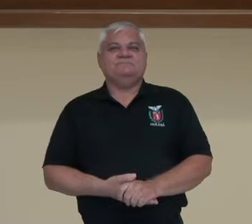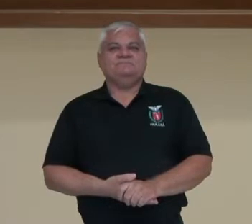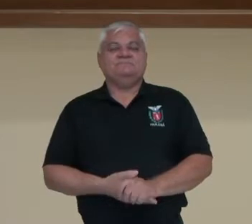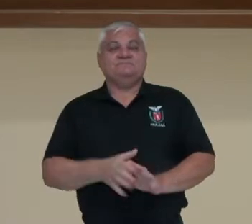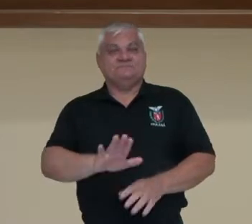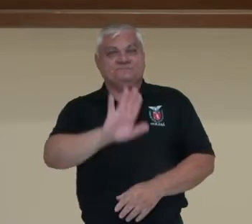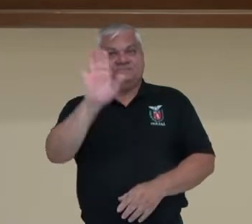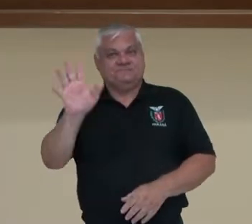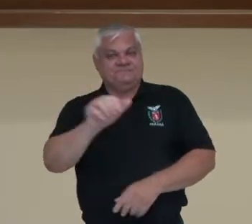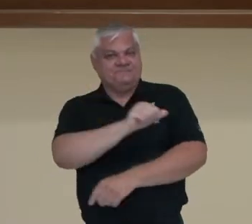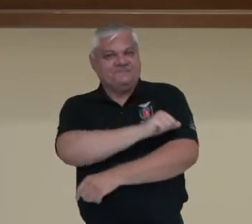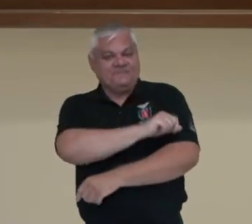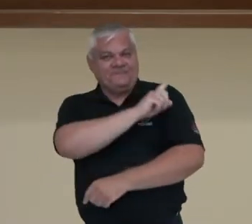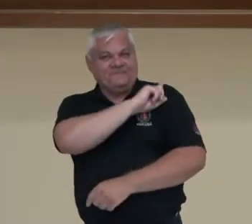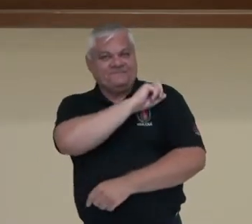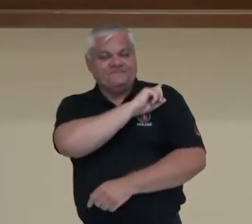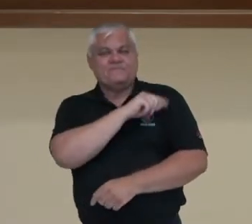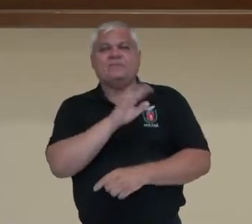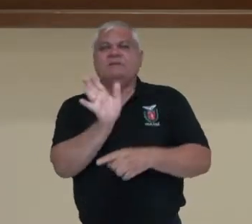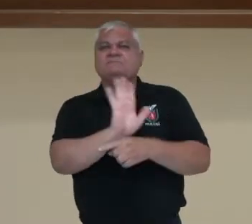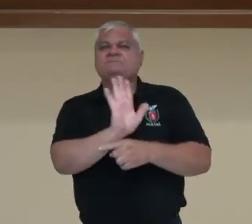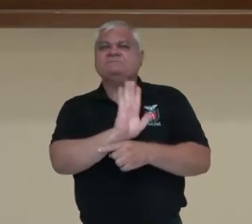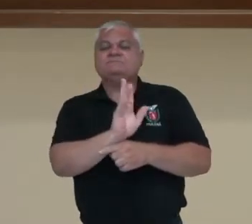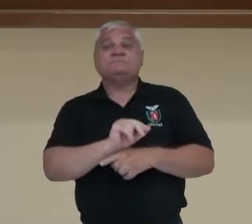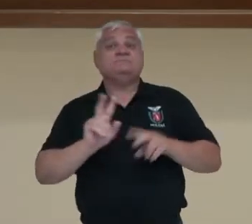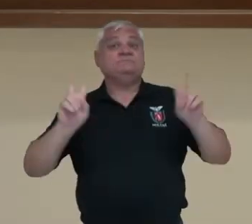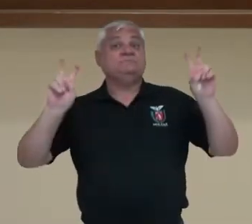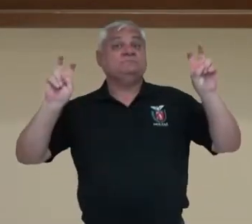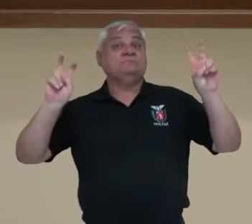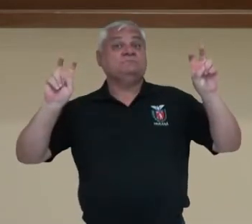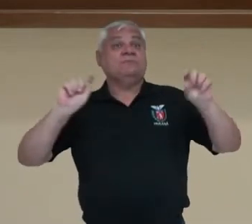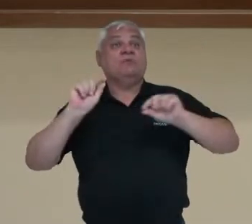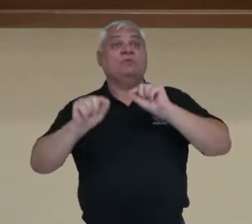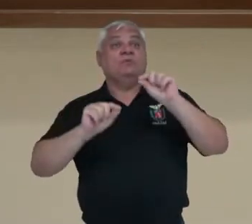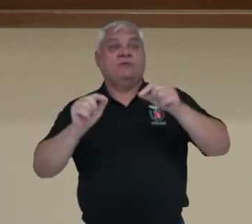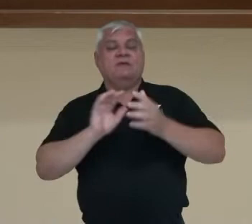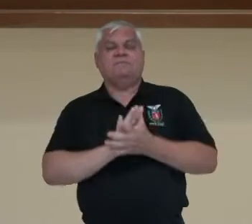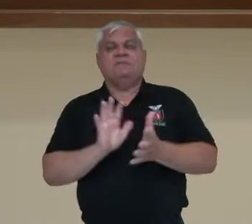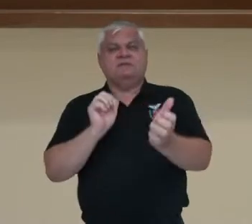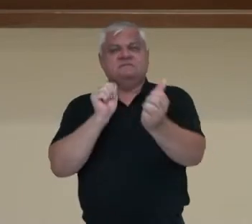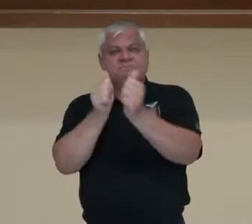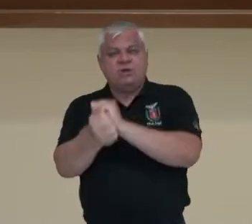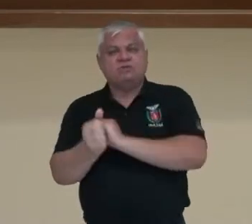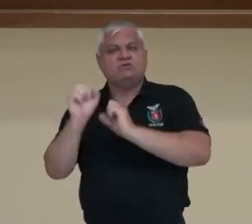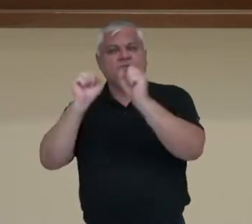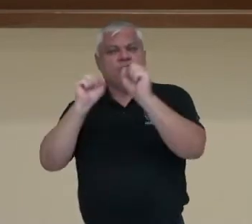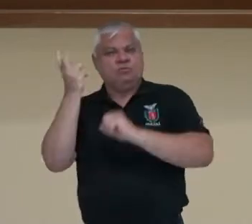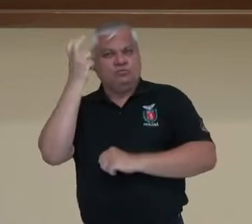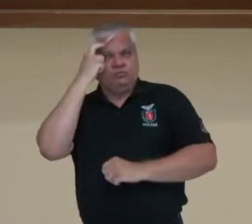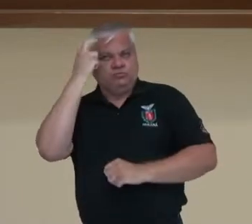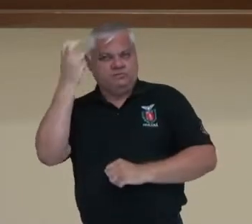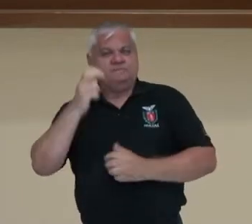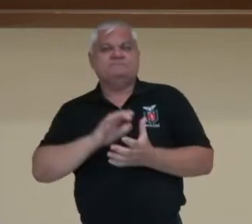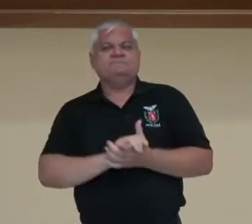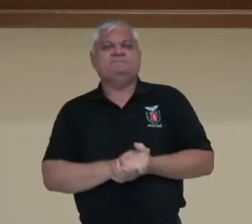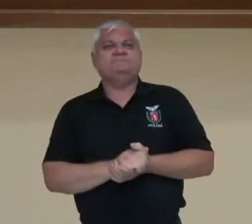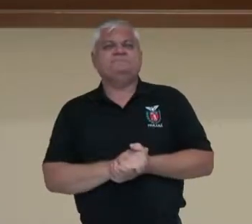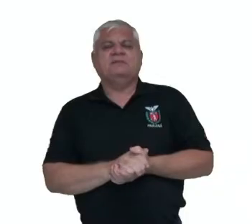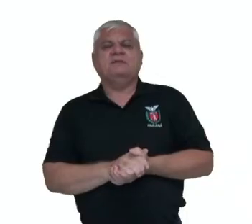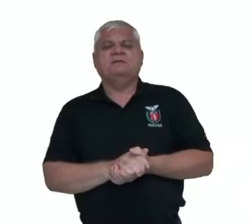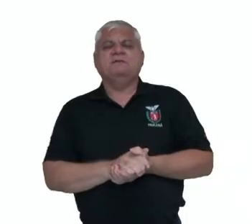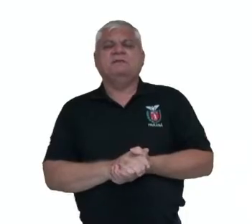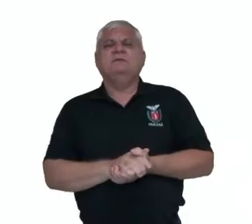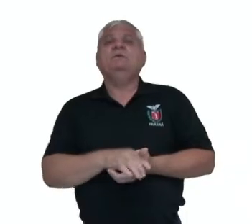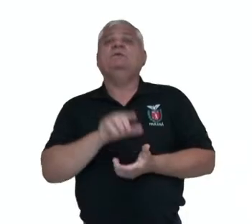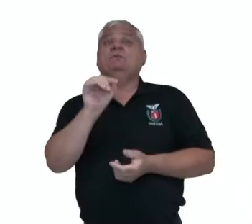Olá estudantes da primeira série, nesse vídeo vamos falar sobre esporte e indústria cultural. O que sabemos?